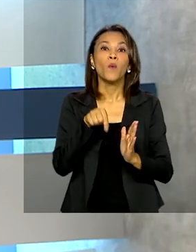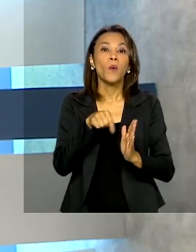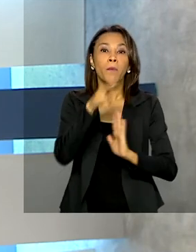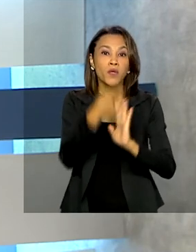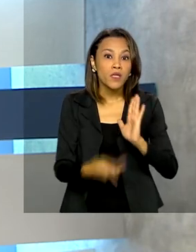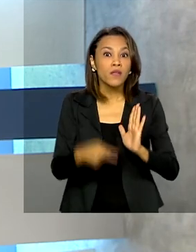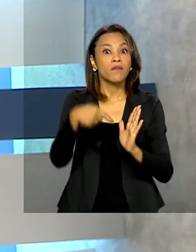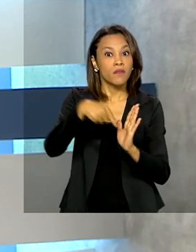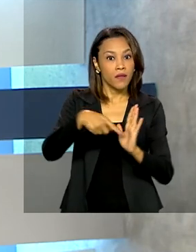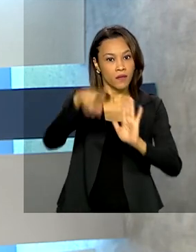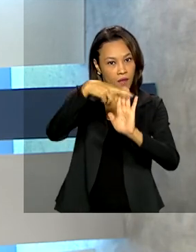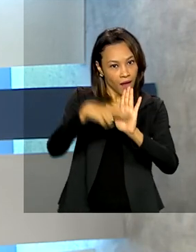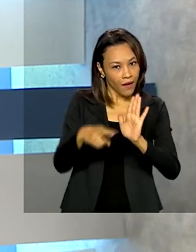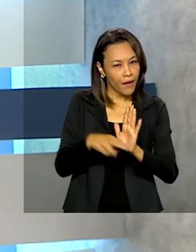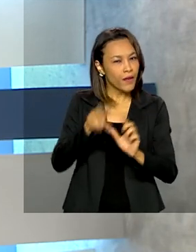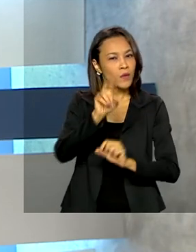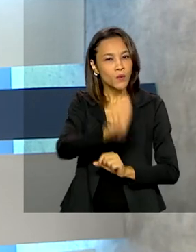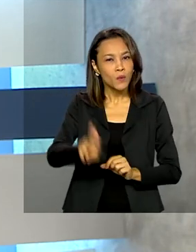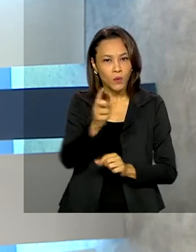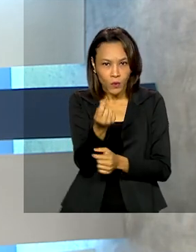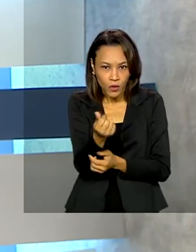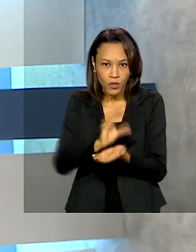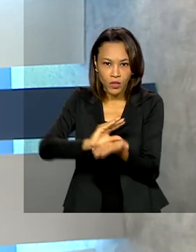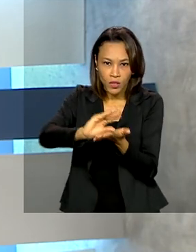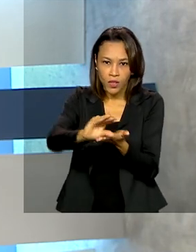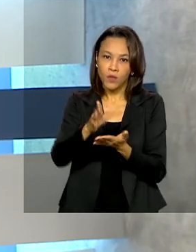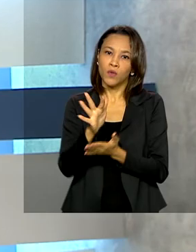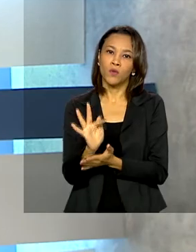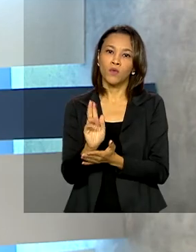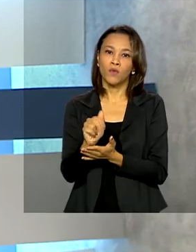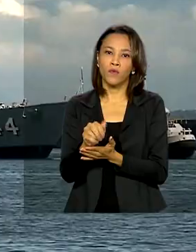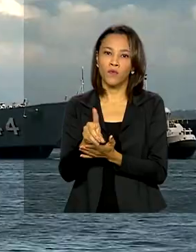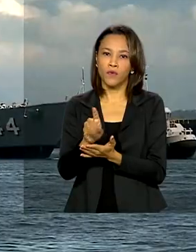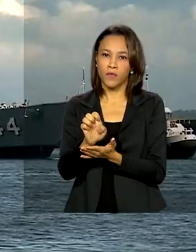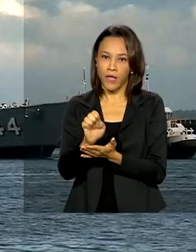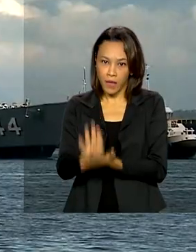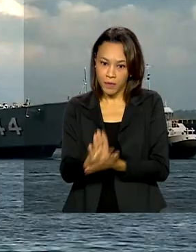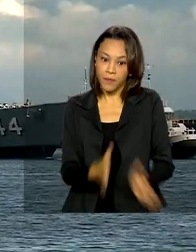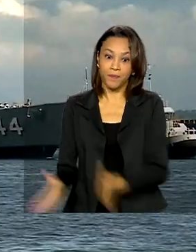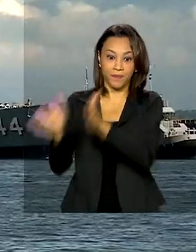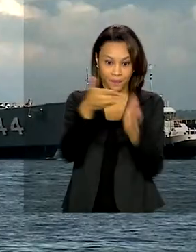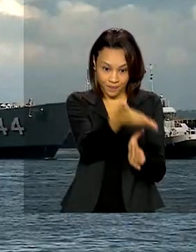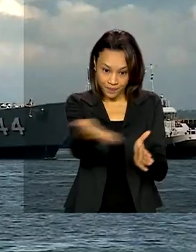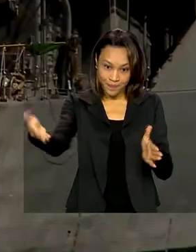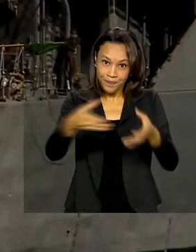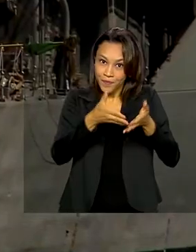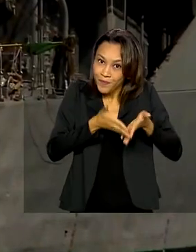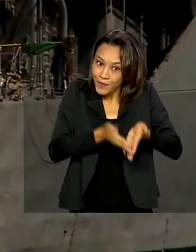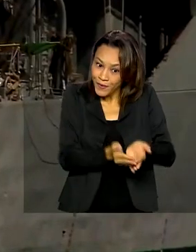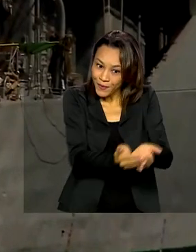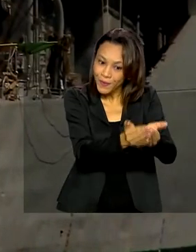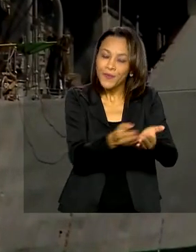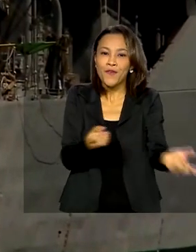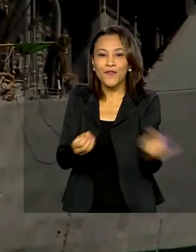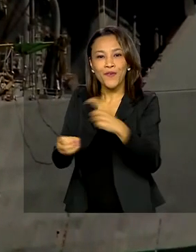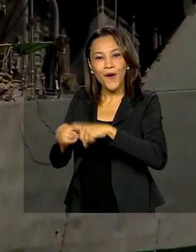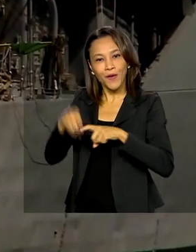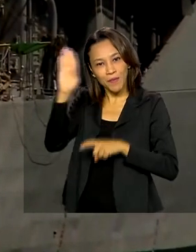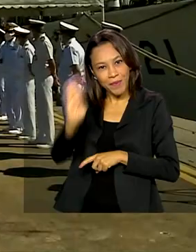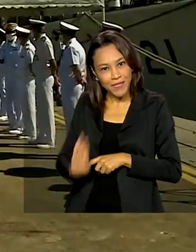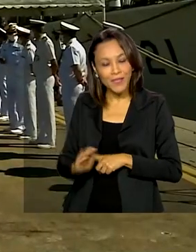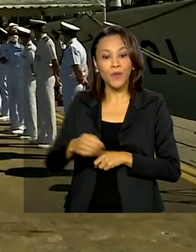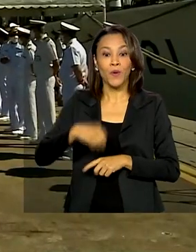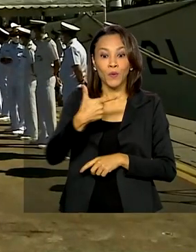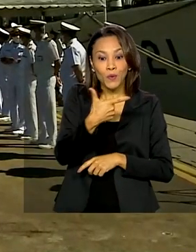distribuição dos recursos do Fundeb. E veja também, fragata Independência da Marinha retorna ao Brasil com